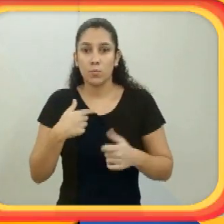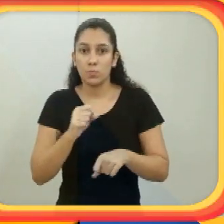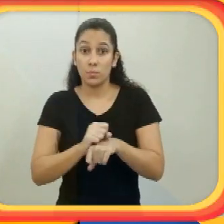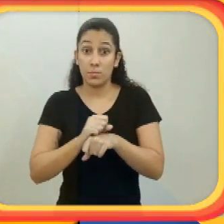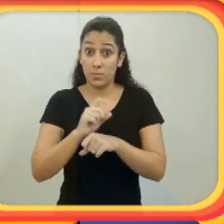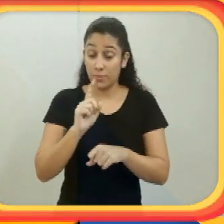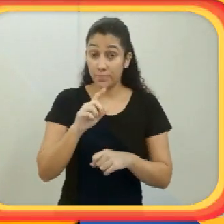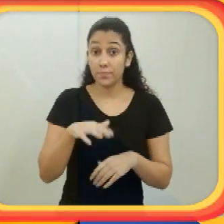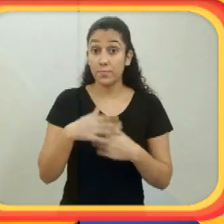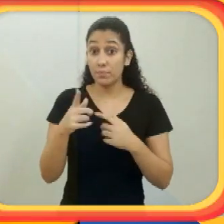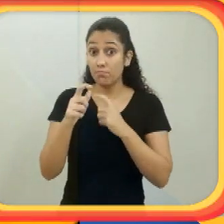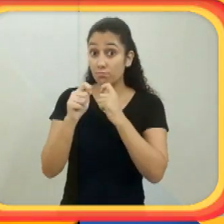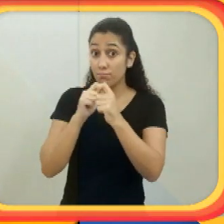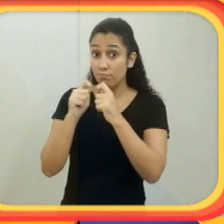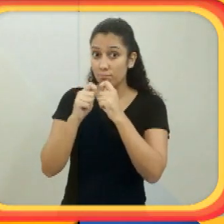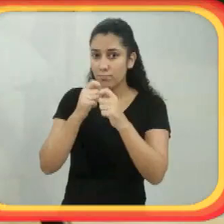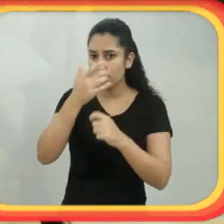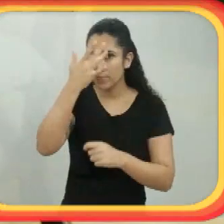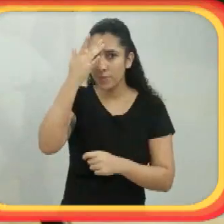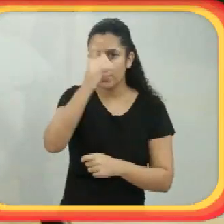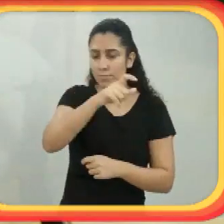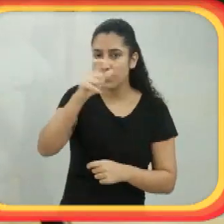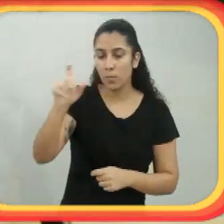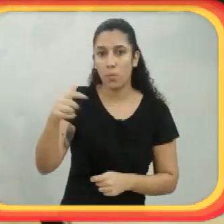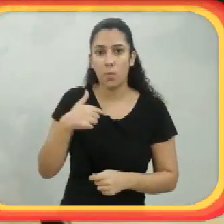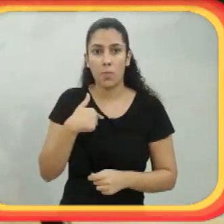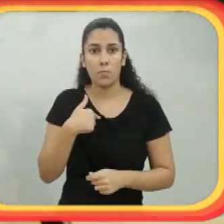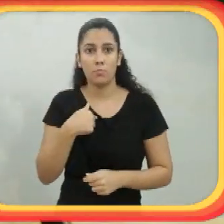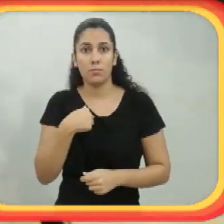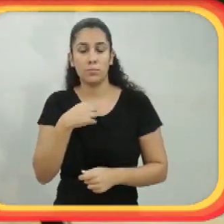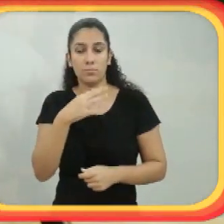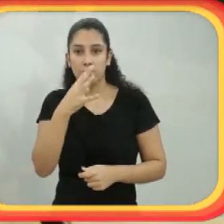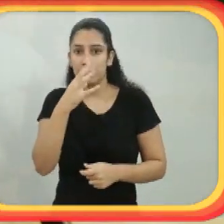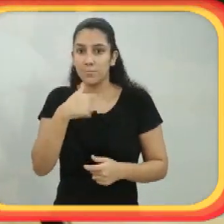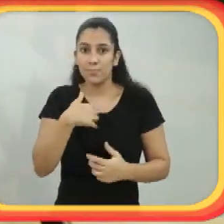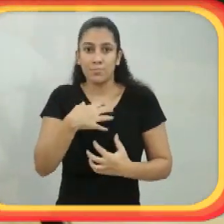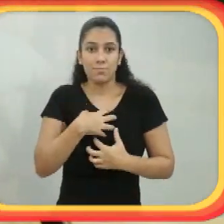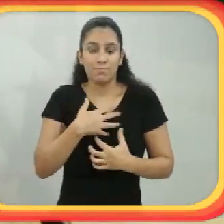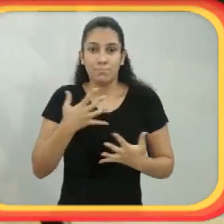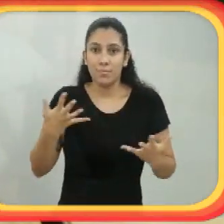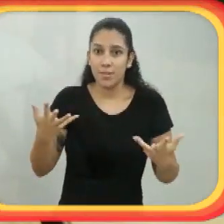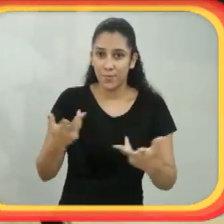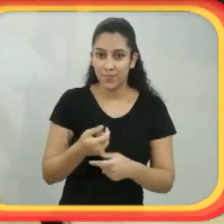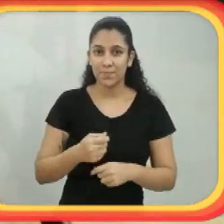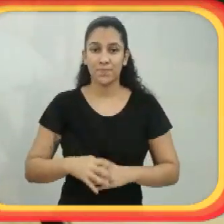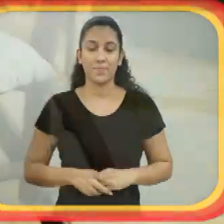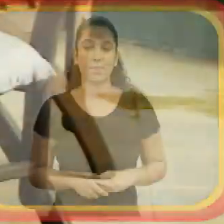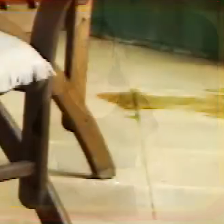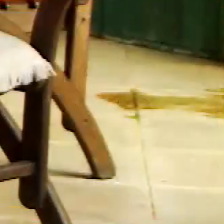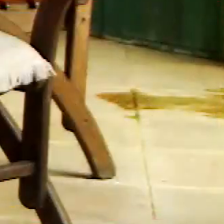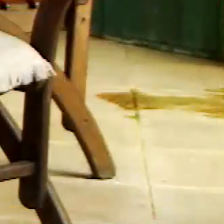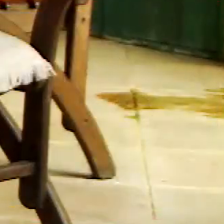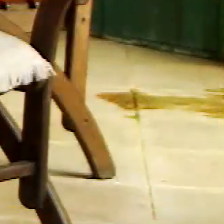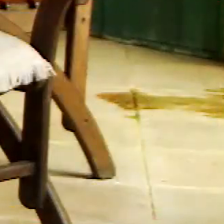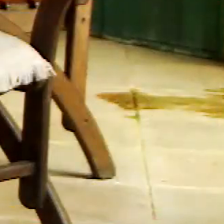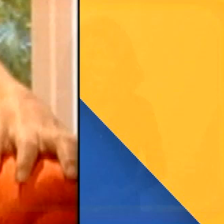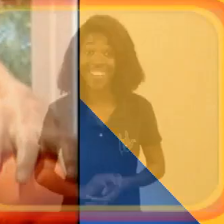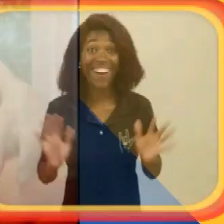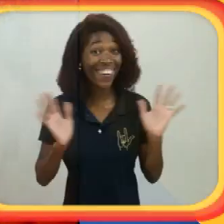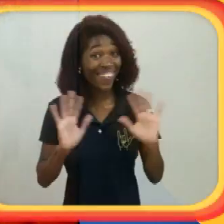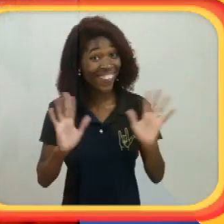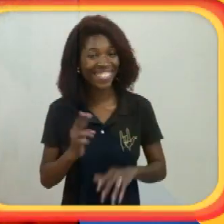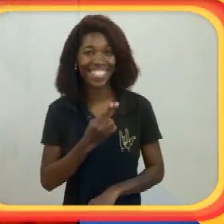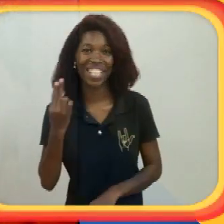Porque ela estava linda, falando com desembaraço, entrevistando as pessoas. Eu fiquei maravilhado.